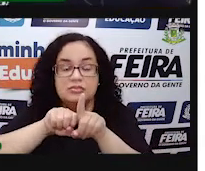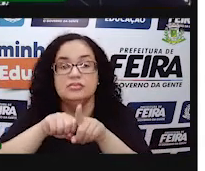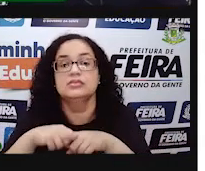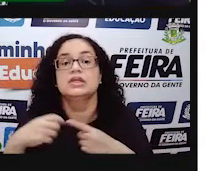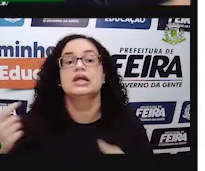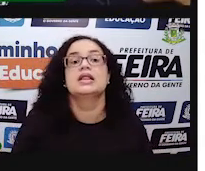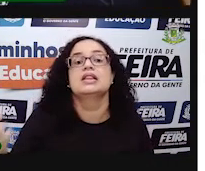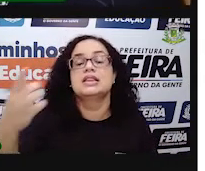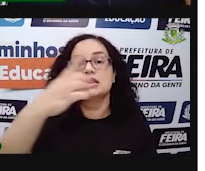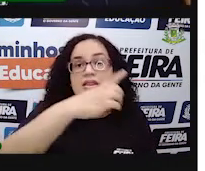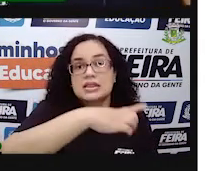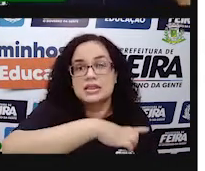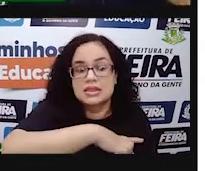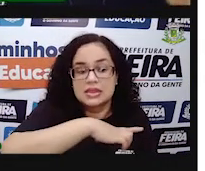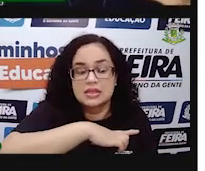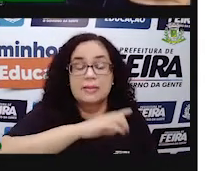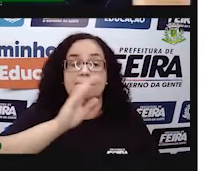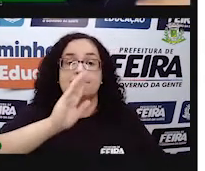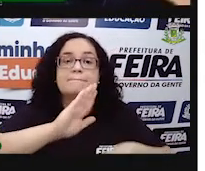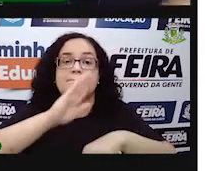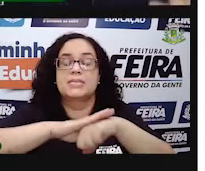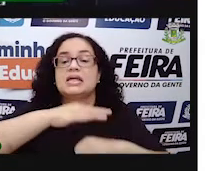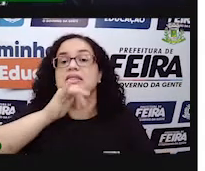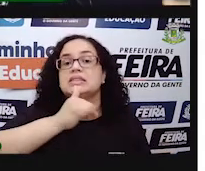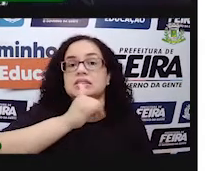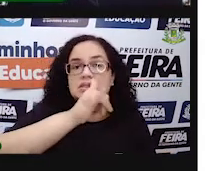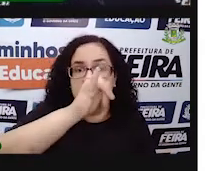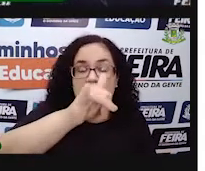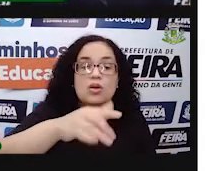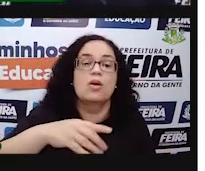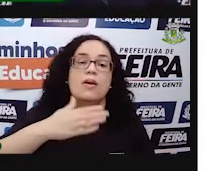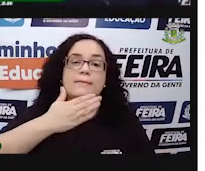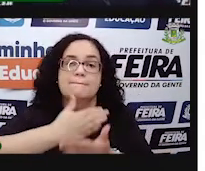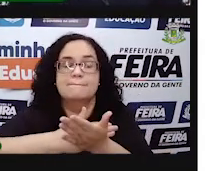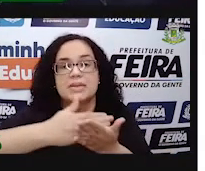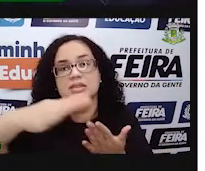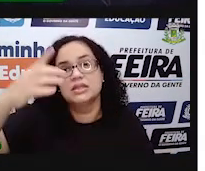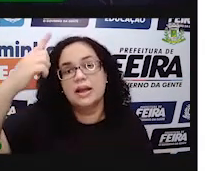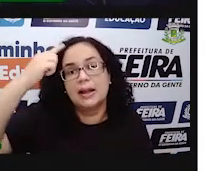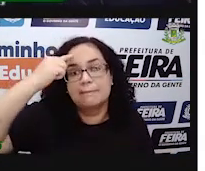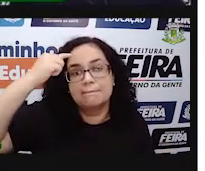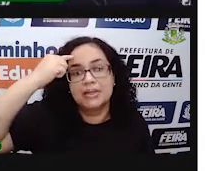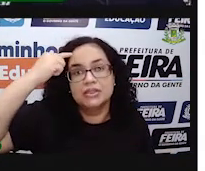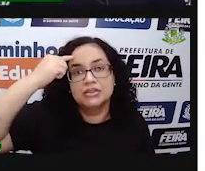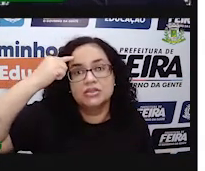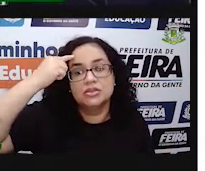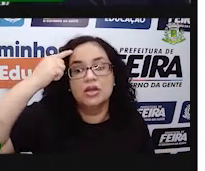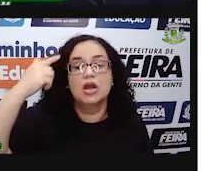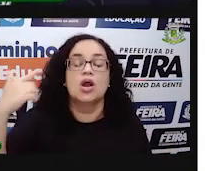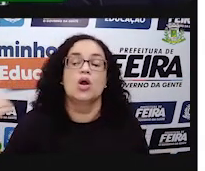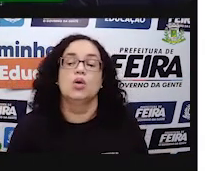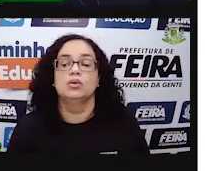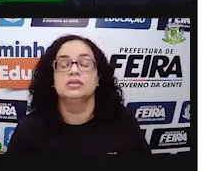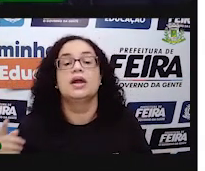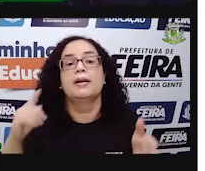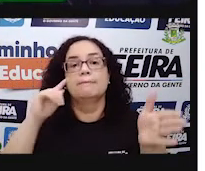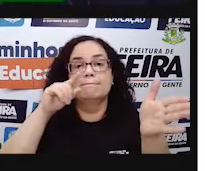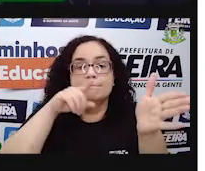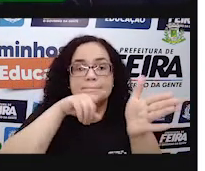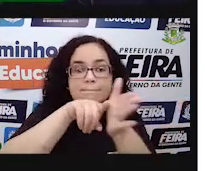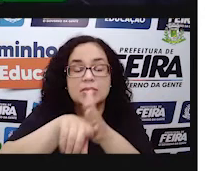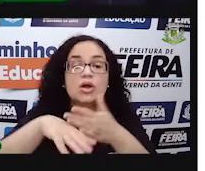aquele mês, foi o mês que teve o maior consumo de energia. Então, você já começa a refletir, tá?